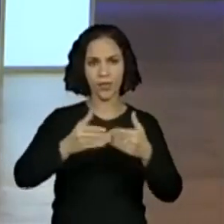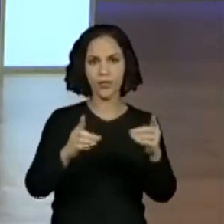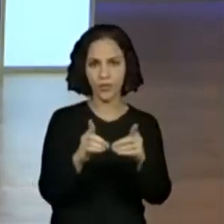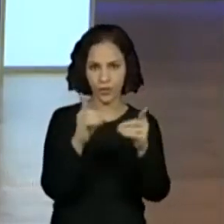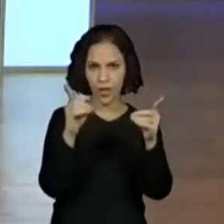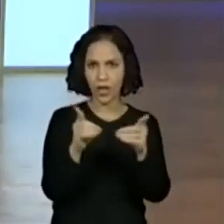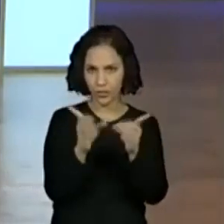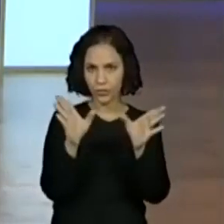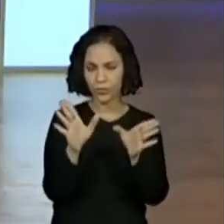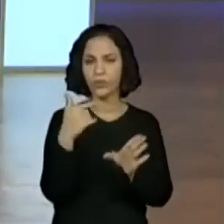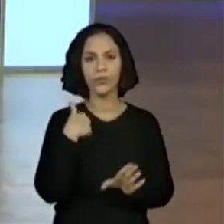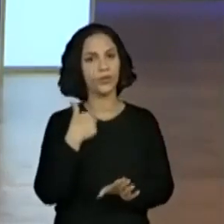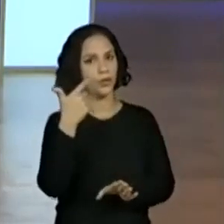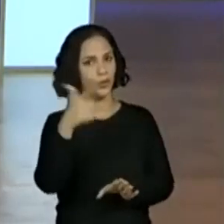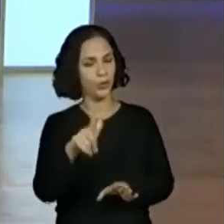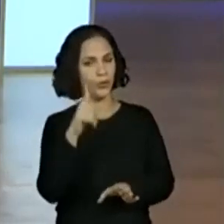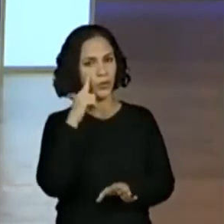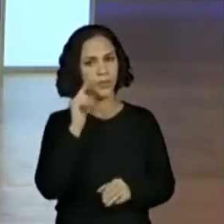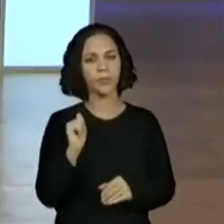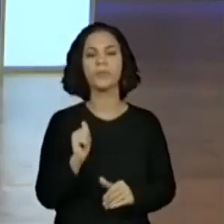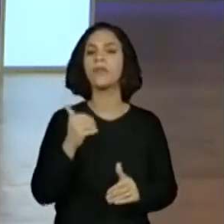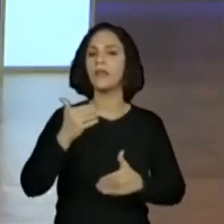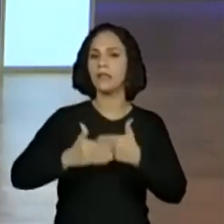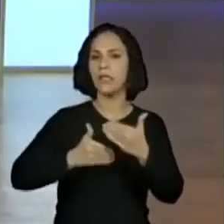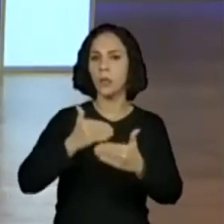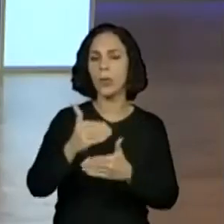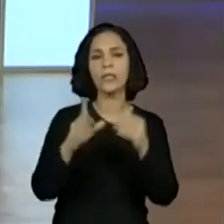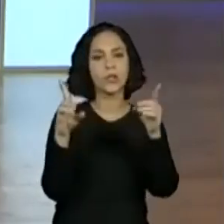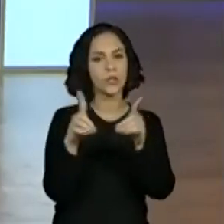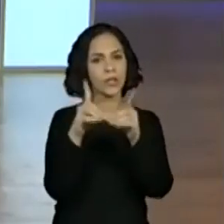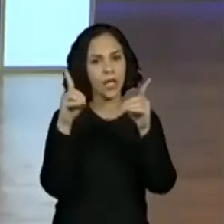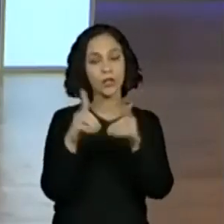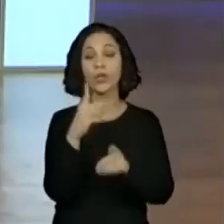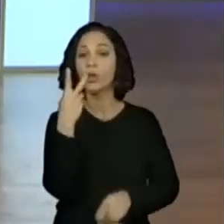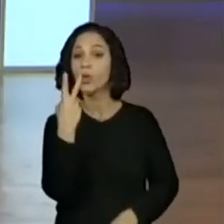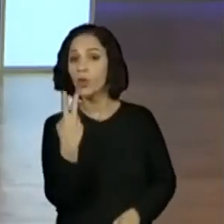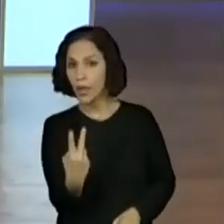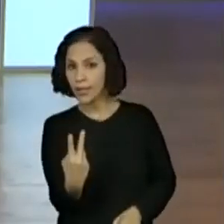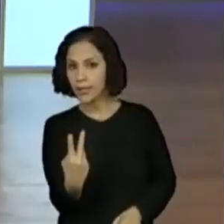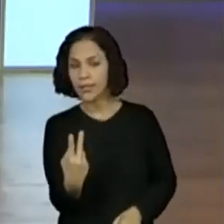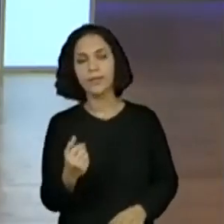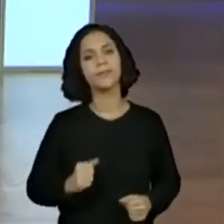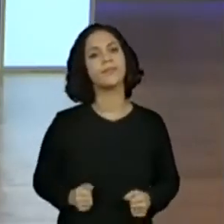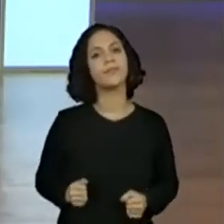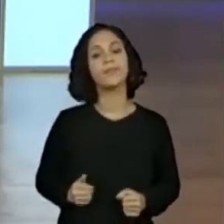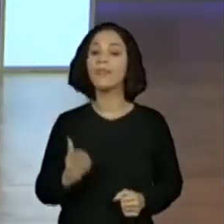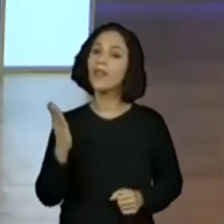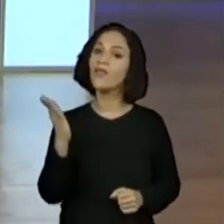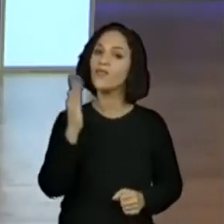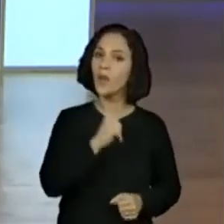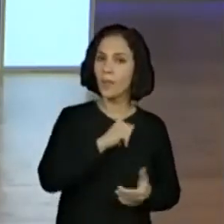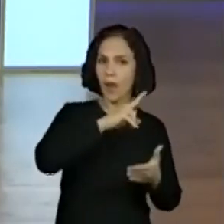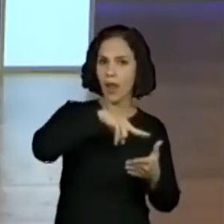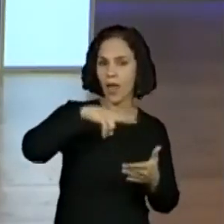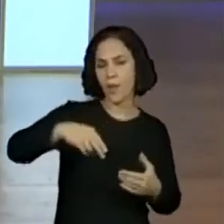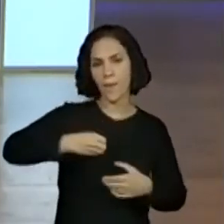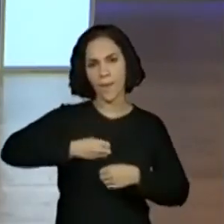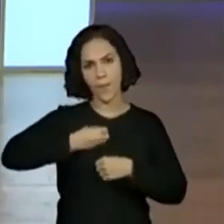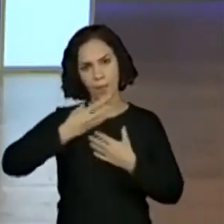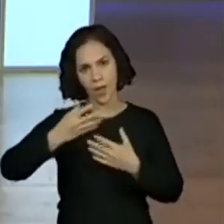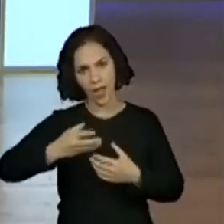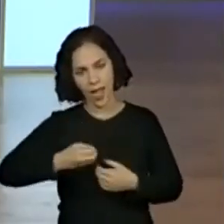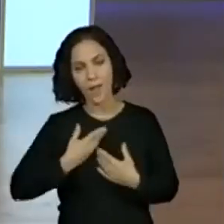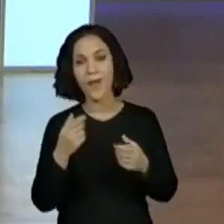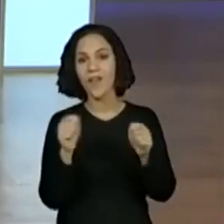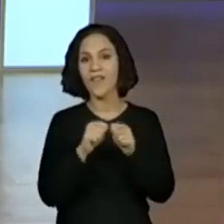repetindo, coloca lá, sequência didática 2, vamos ler poemas e realizar um